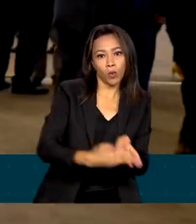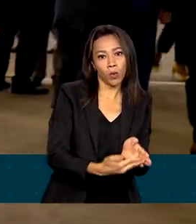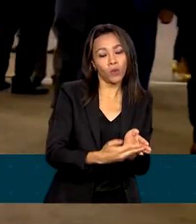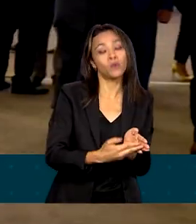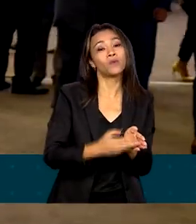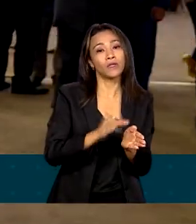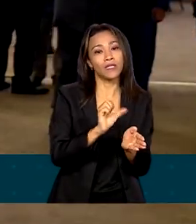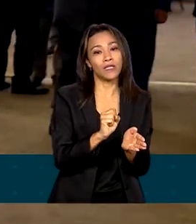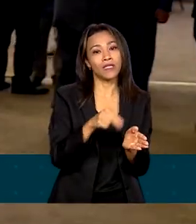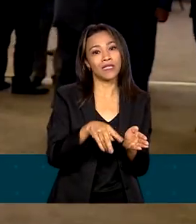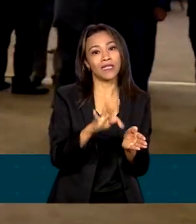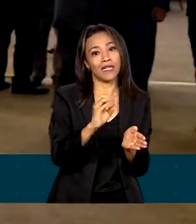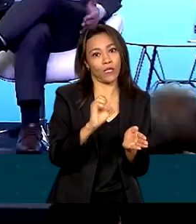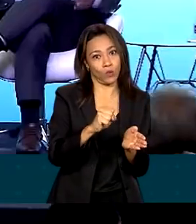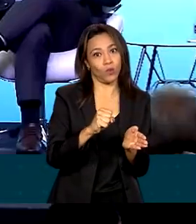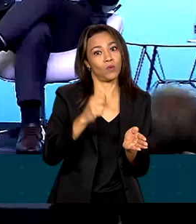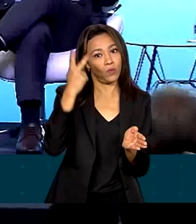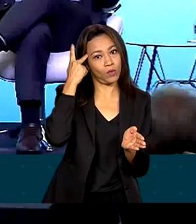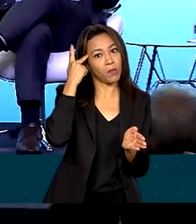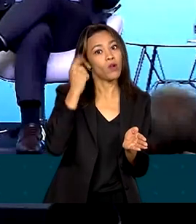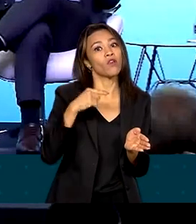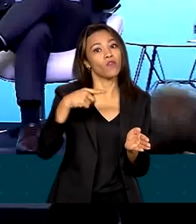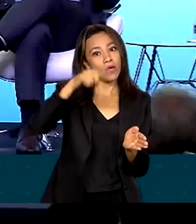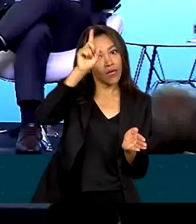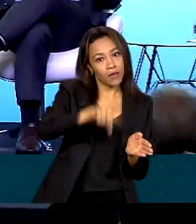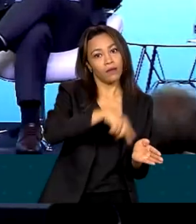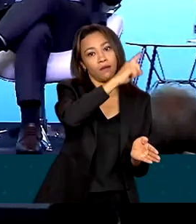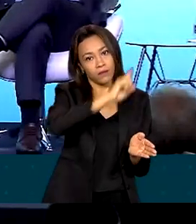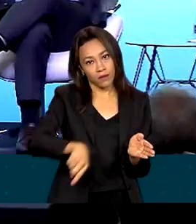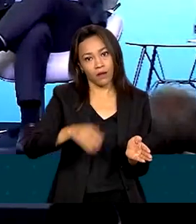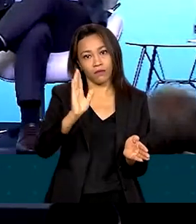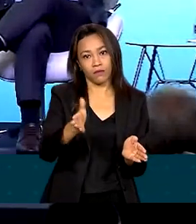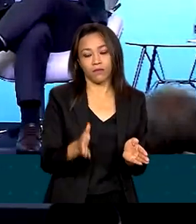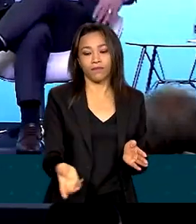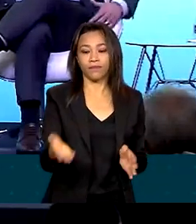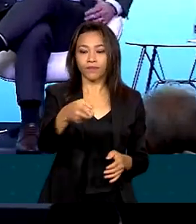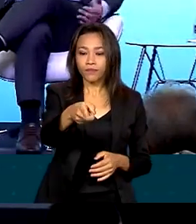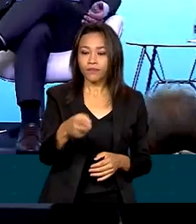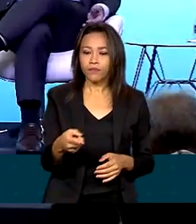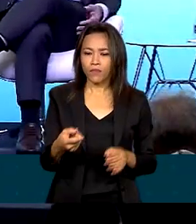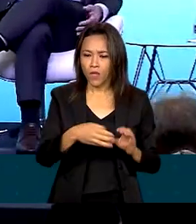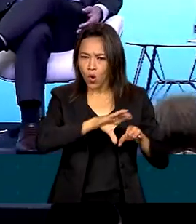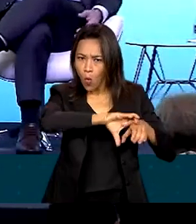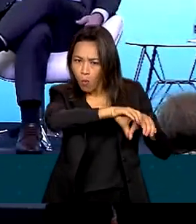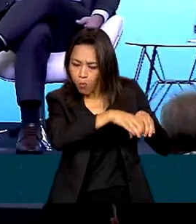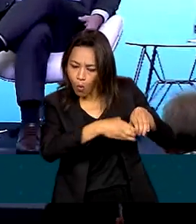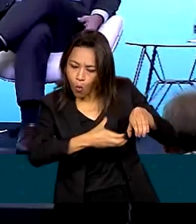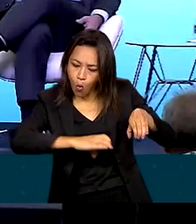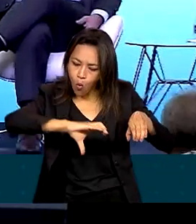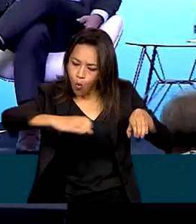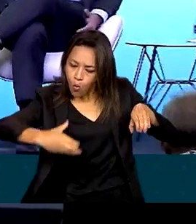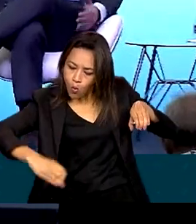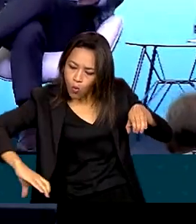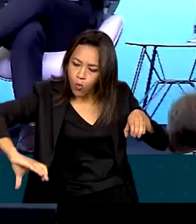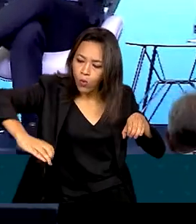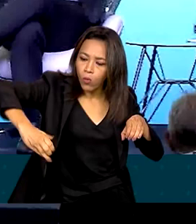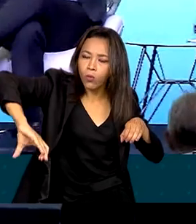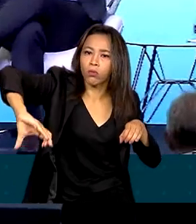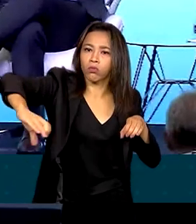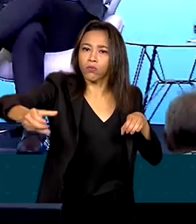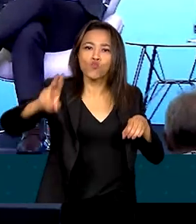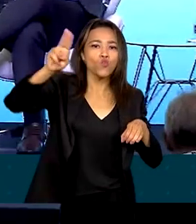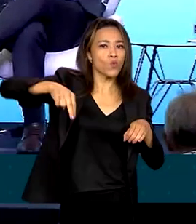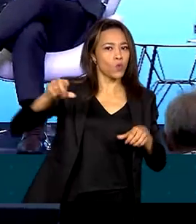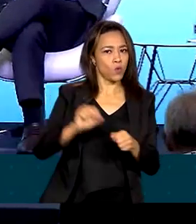cancelada pelo novo governo. Nós nunca fizemos um túnel com essa distância no país, um túnel submerso. Ele vai